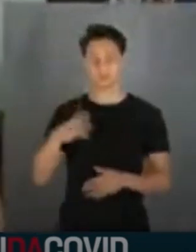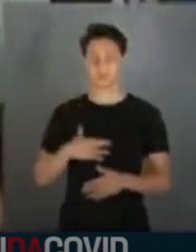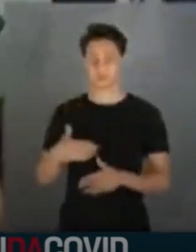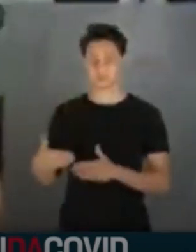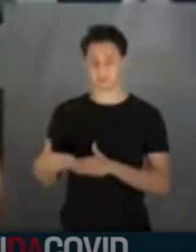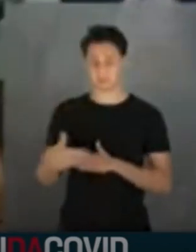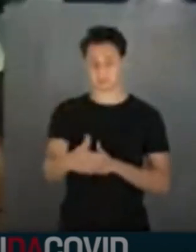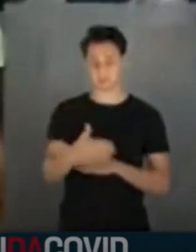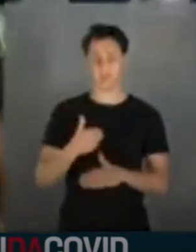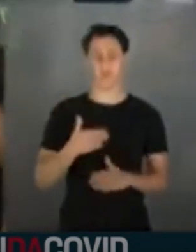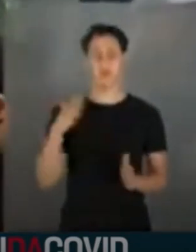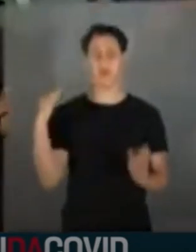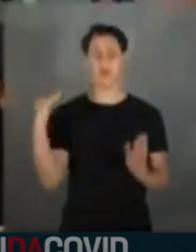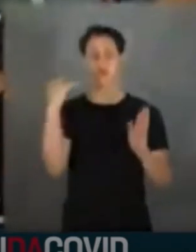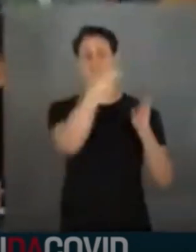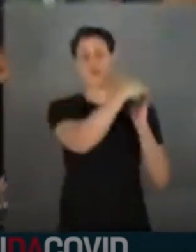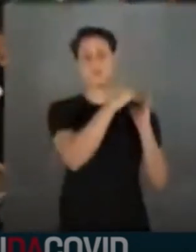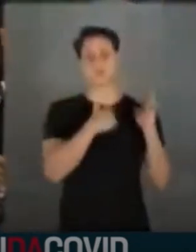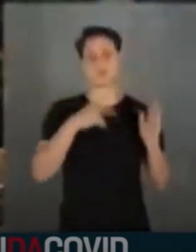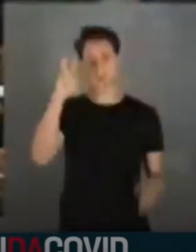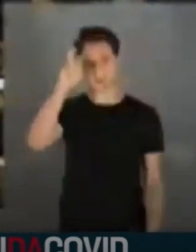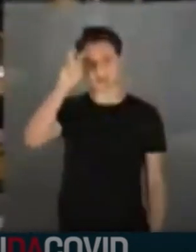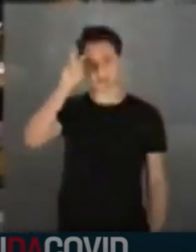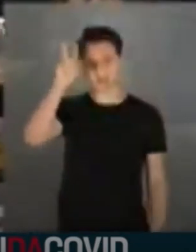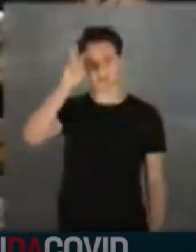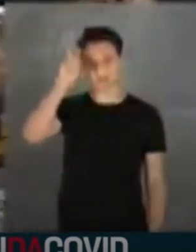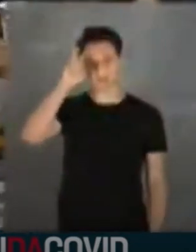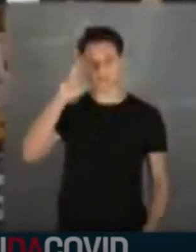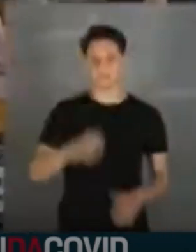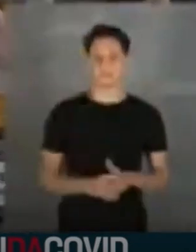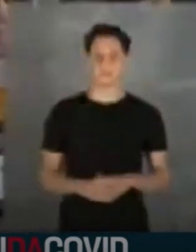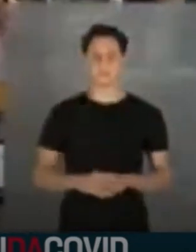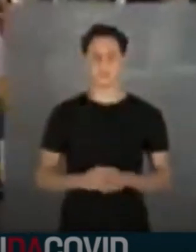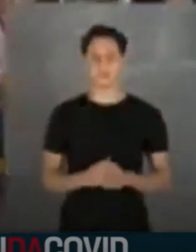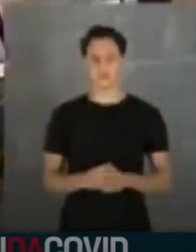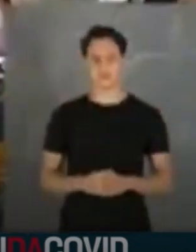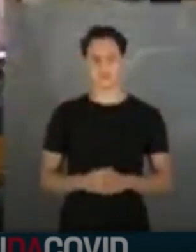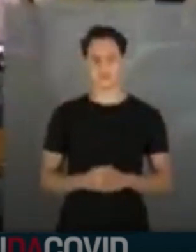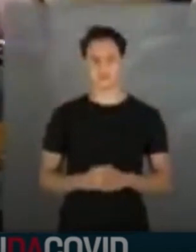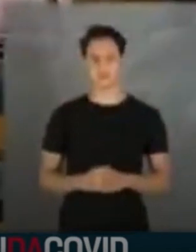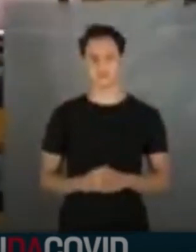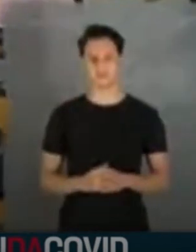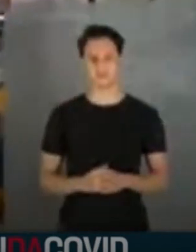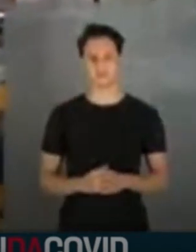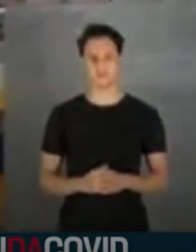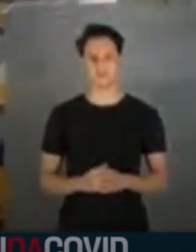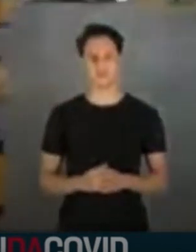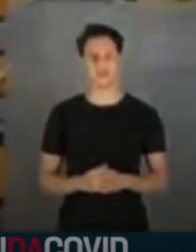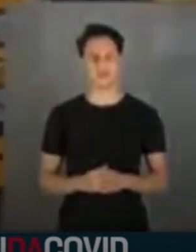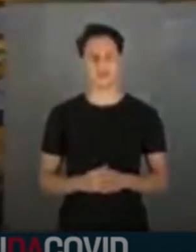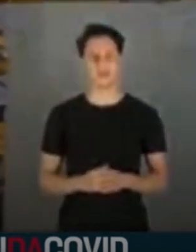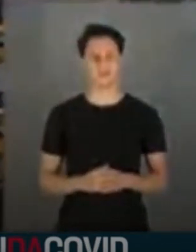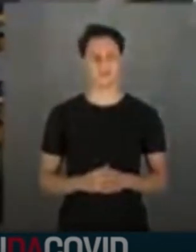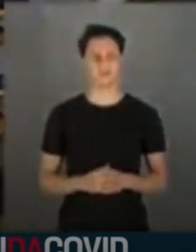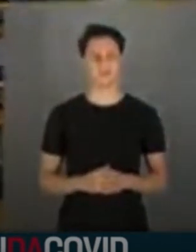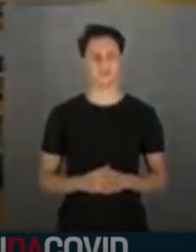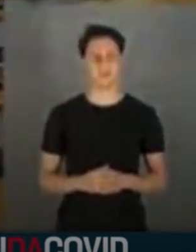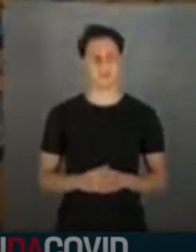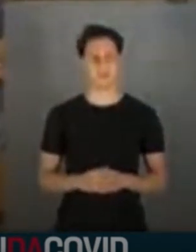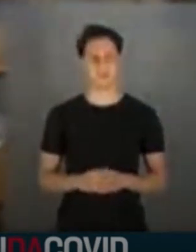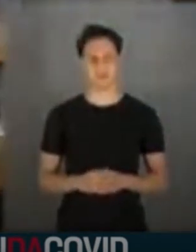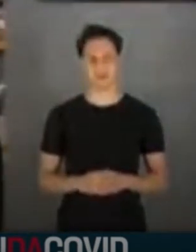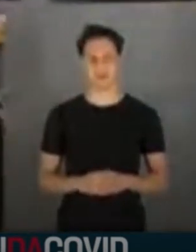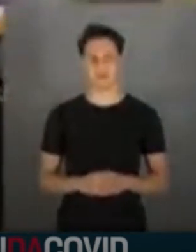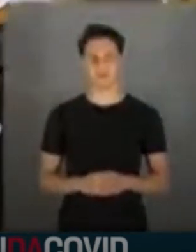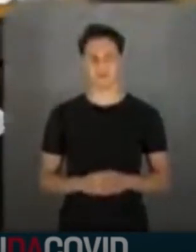Na última quinta-feira, o prefeito da cidade de Serro Grande do Sul, no Rio Grande